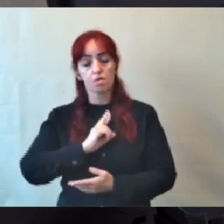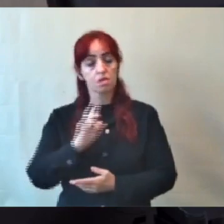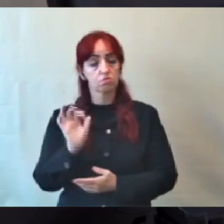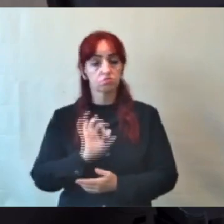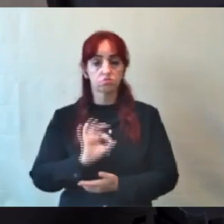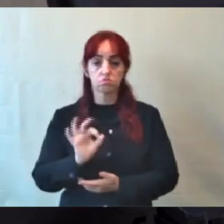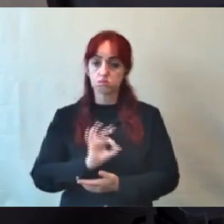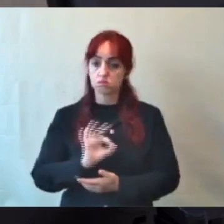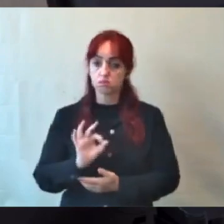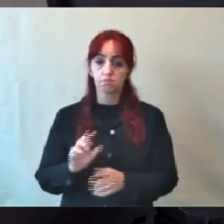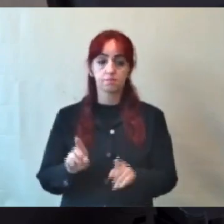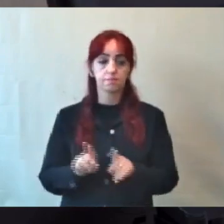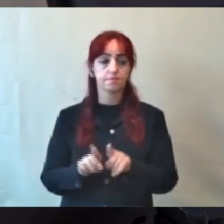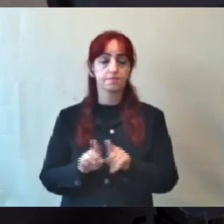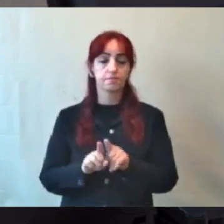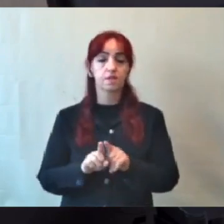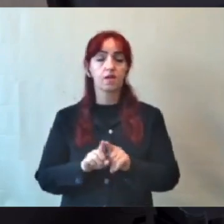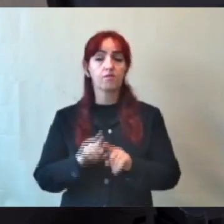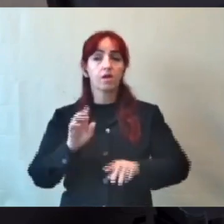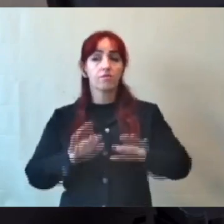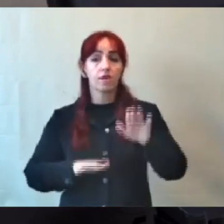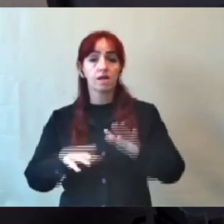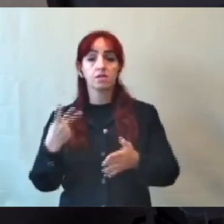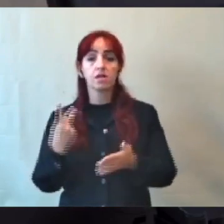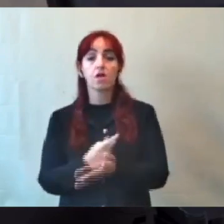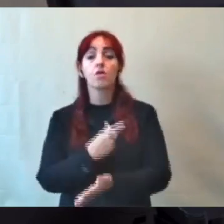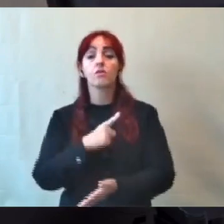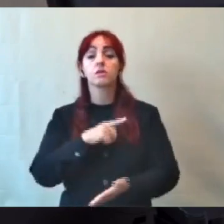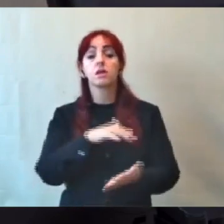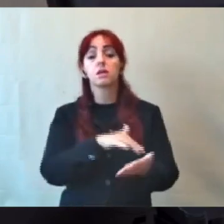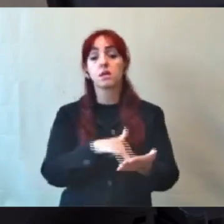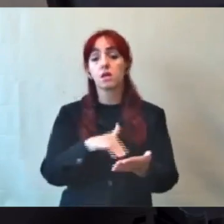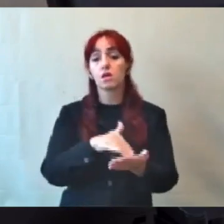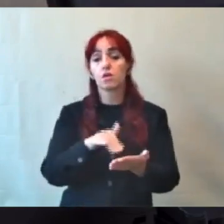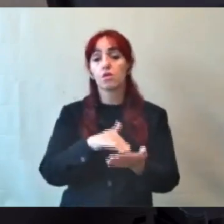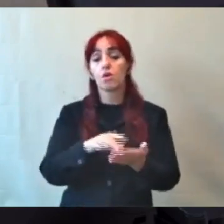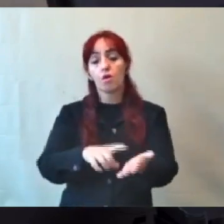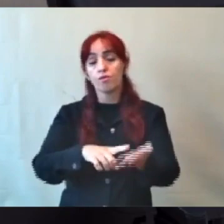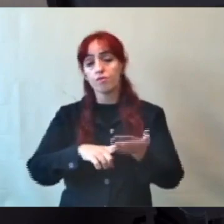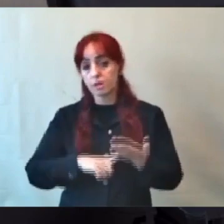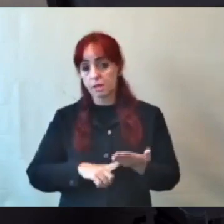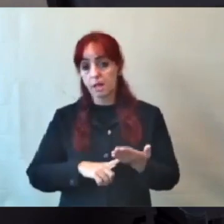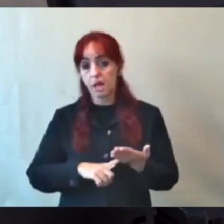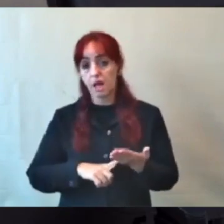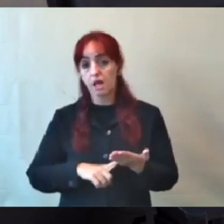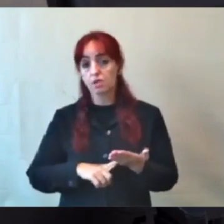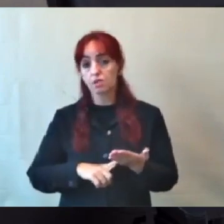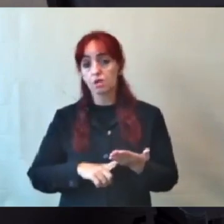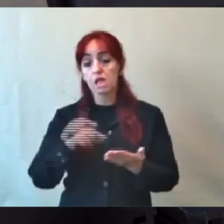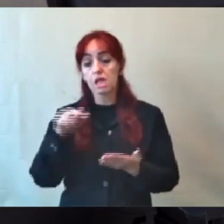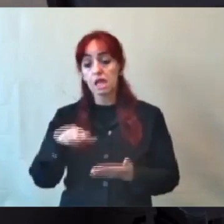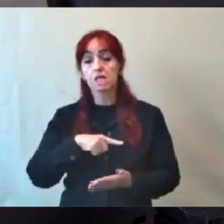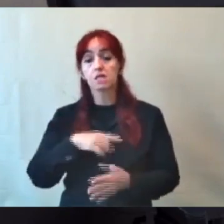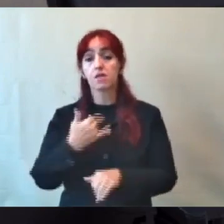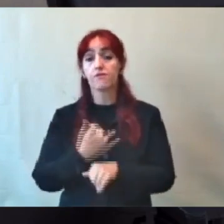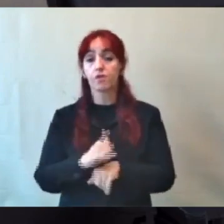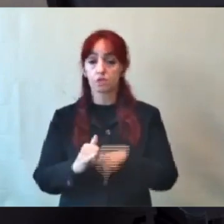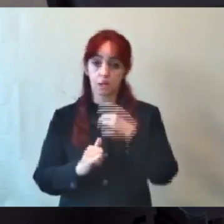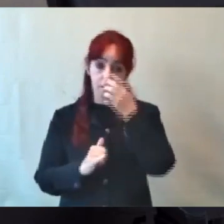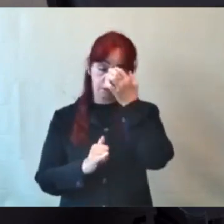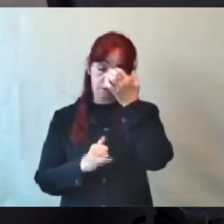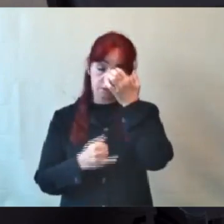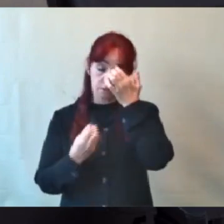reinteradas vezes, nós temos convidado os secretários para virem nas nossas audiências públicas e eles não têm participado. Como o tempo para